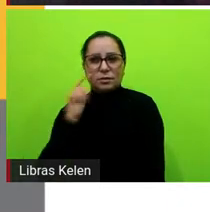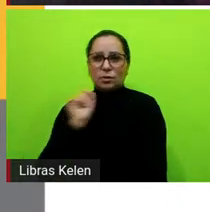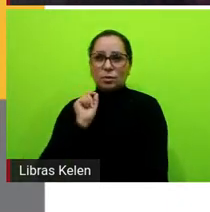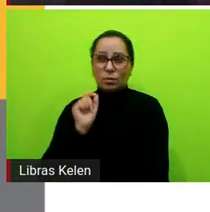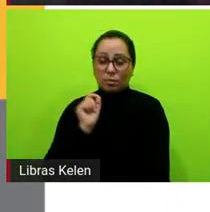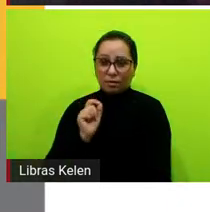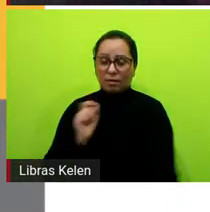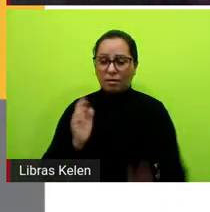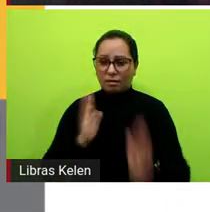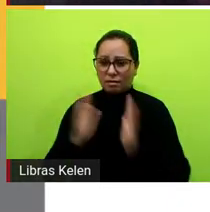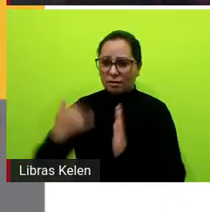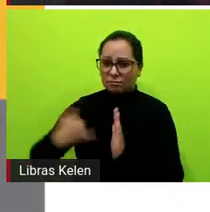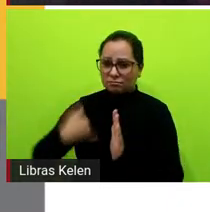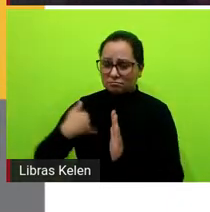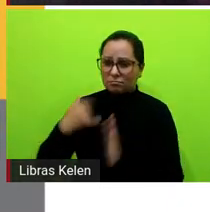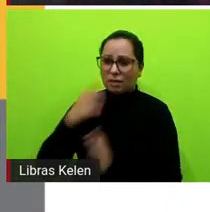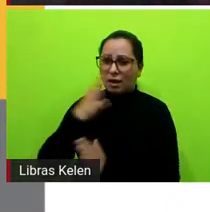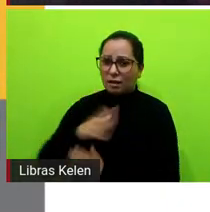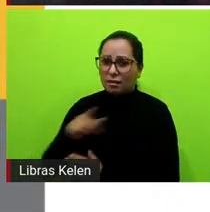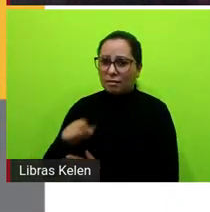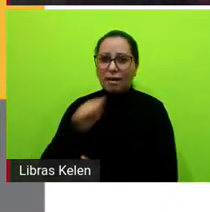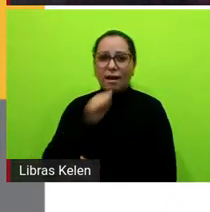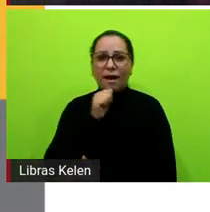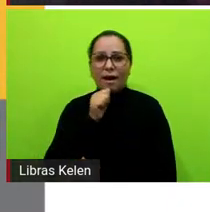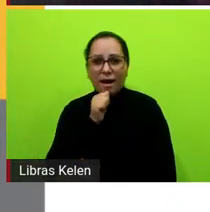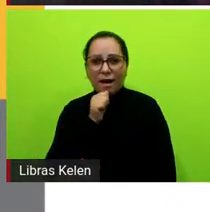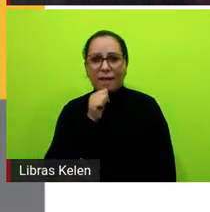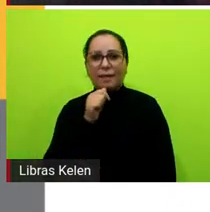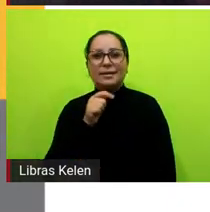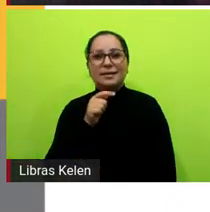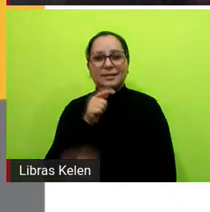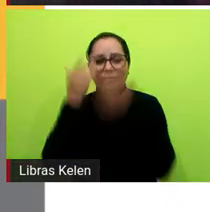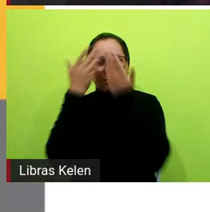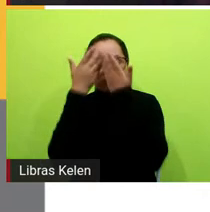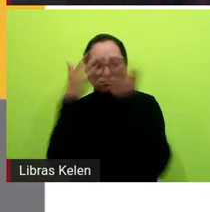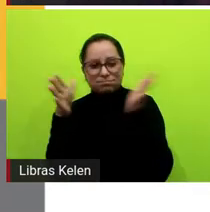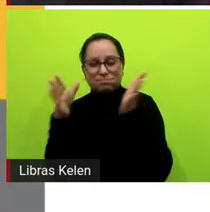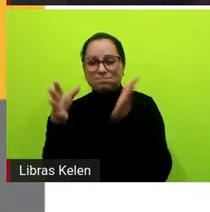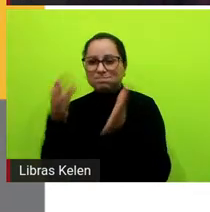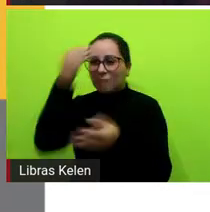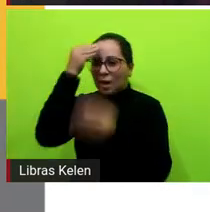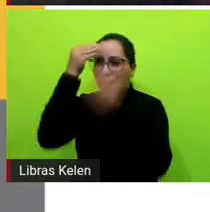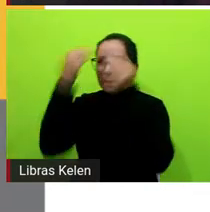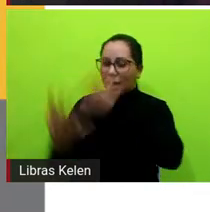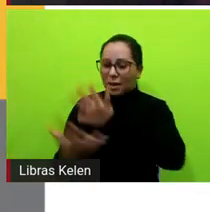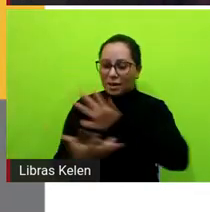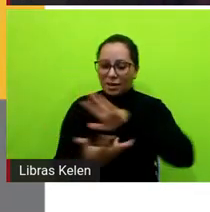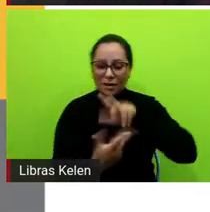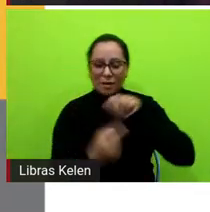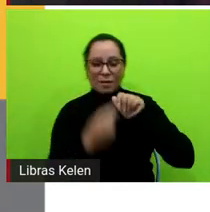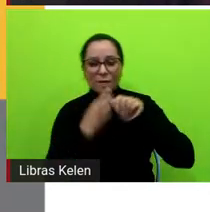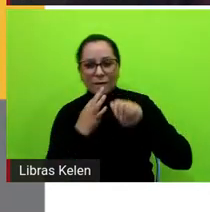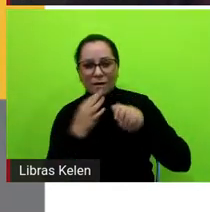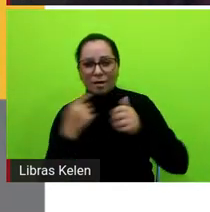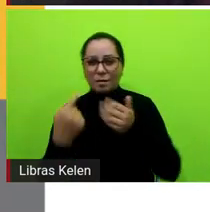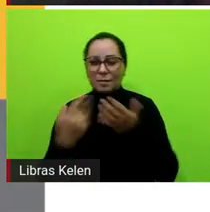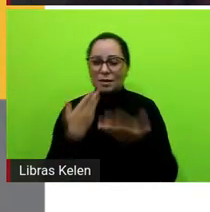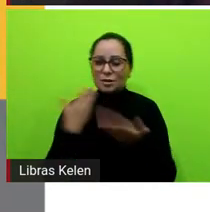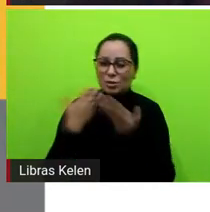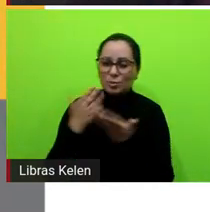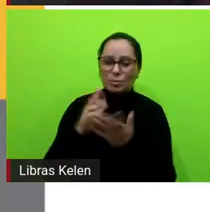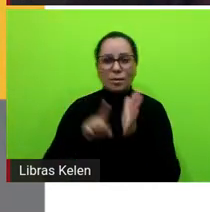etária as crianças ainda são muito abertas a conhecer o mundo, a se perguntar sobre.